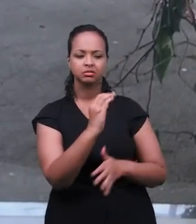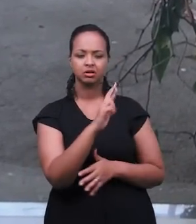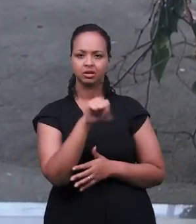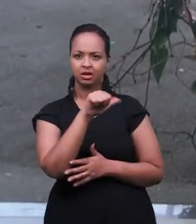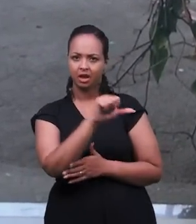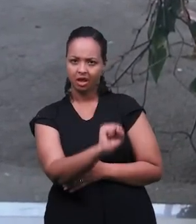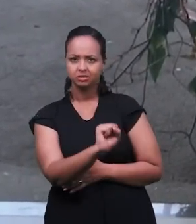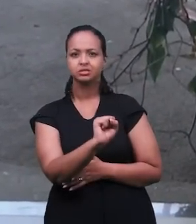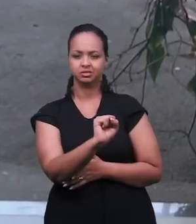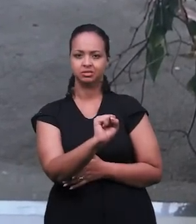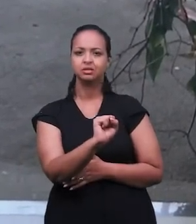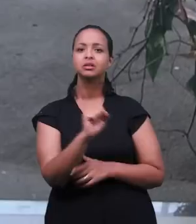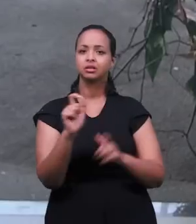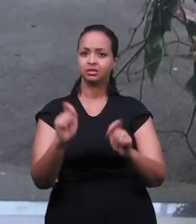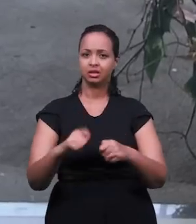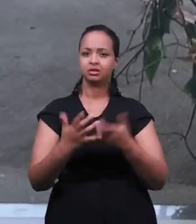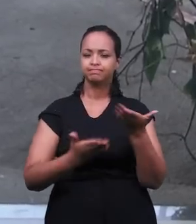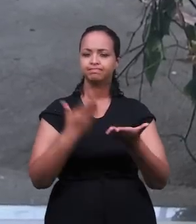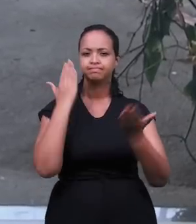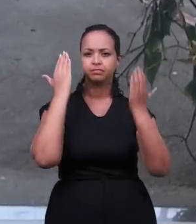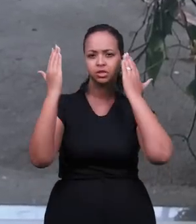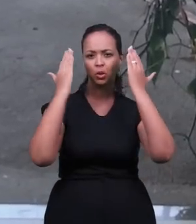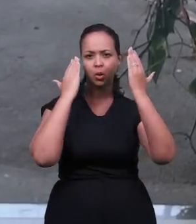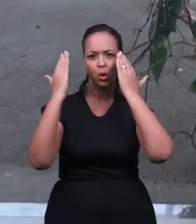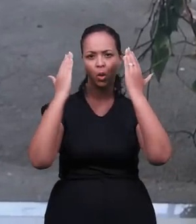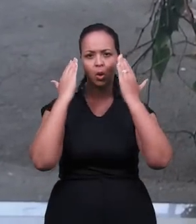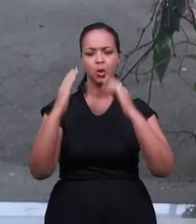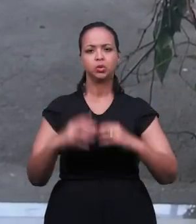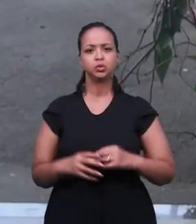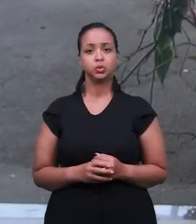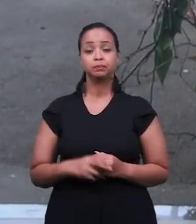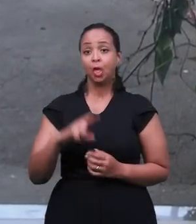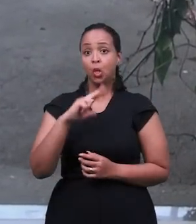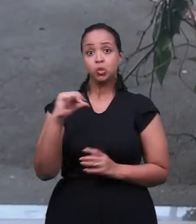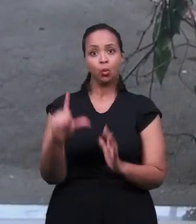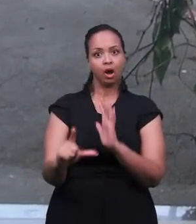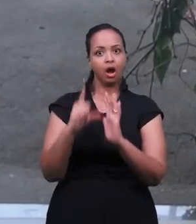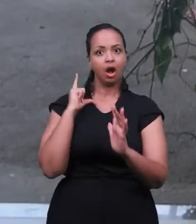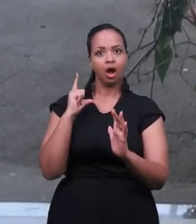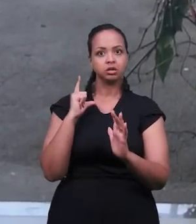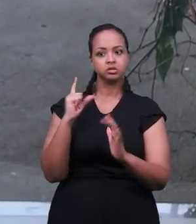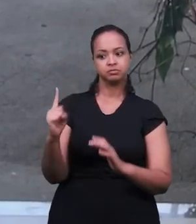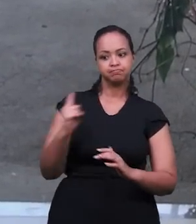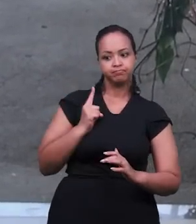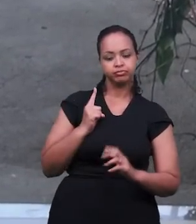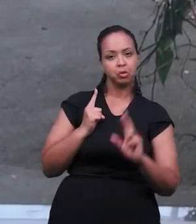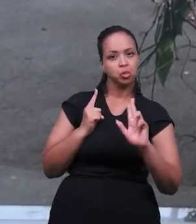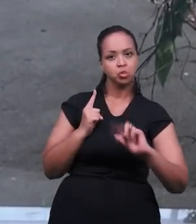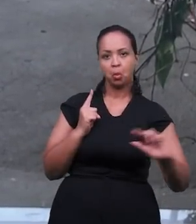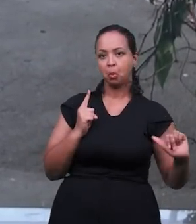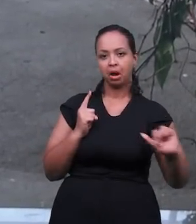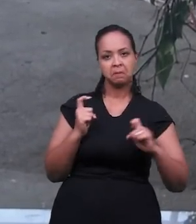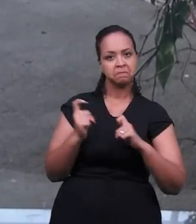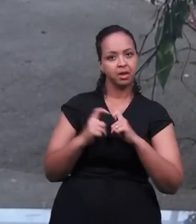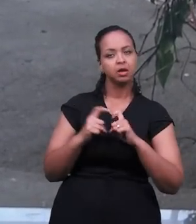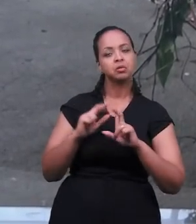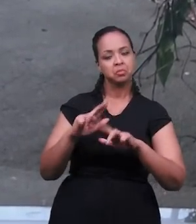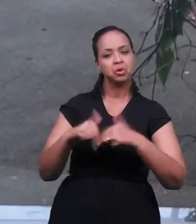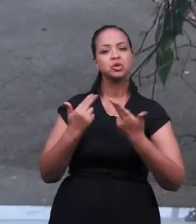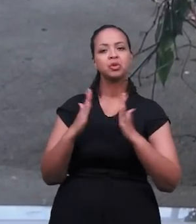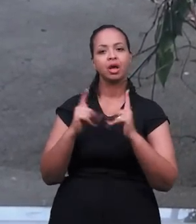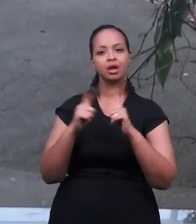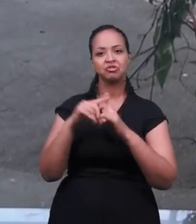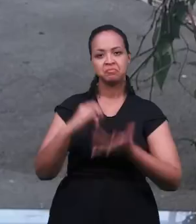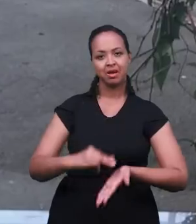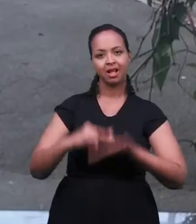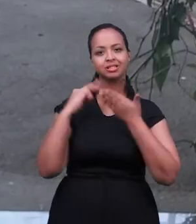pacientes que vêm dos médicos para atendimento psicológico. Nunca teve acesso a esse recurso. É uma oportunidade que, desde a Cristã